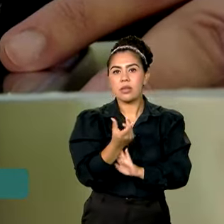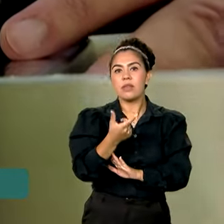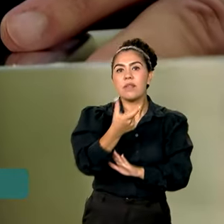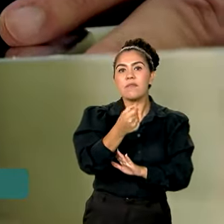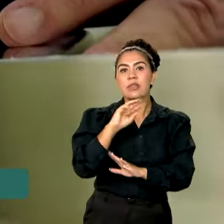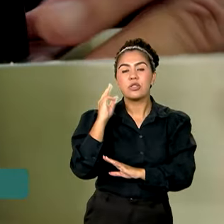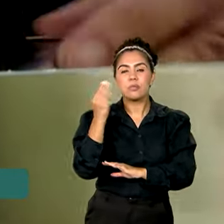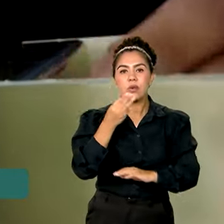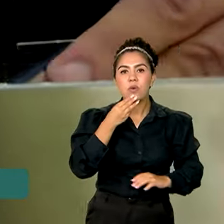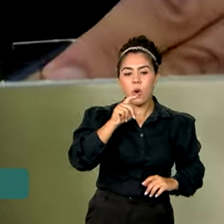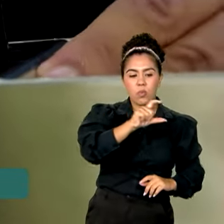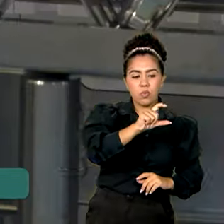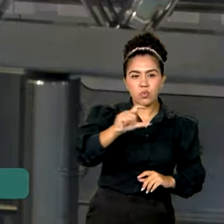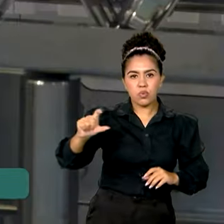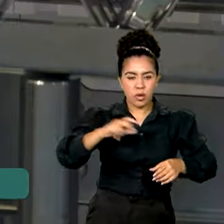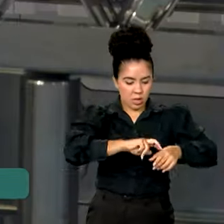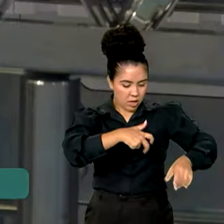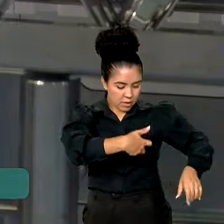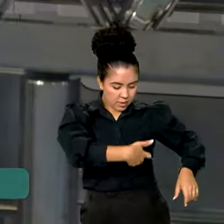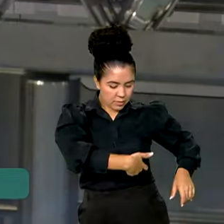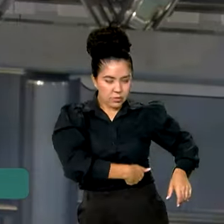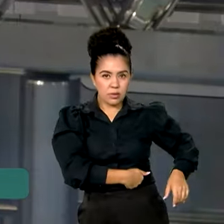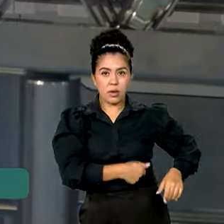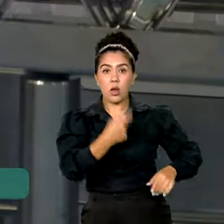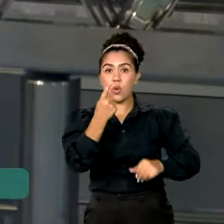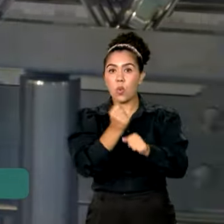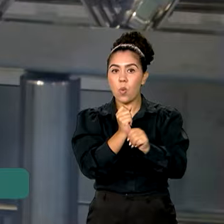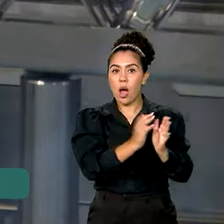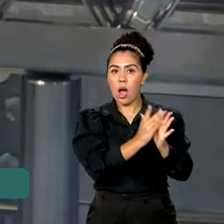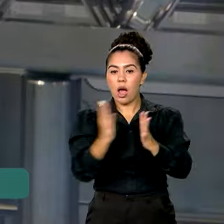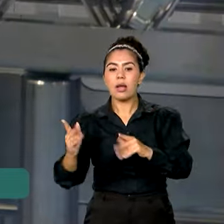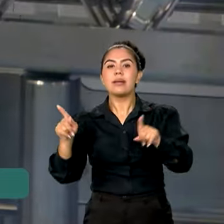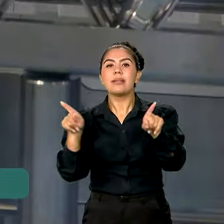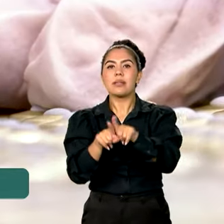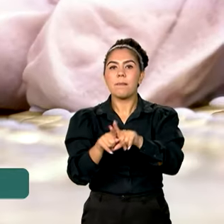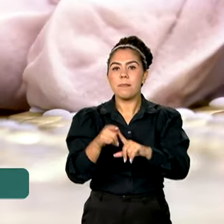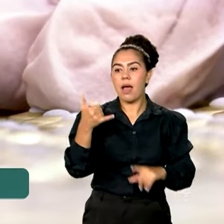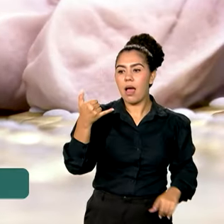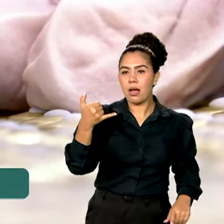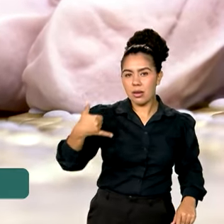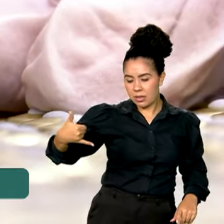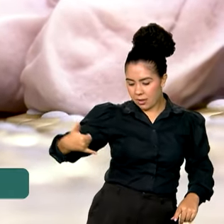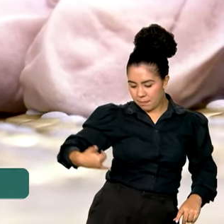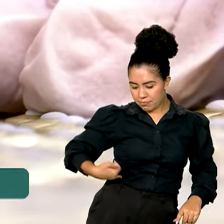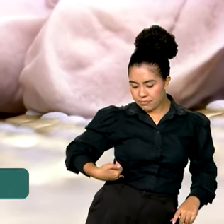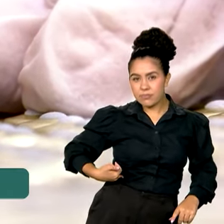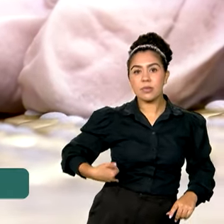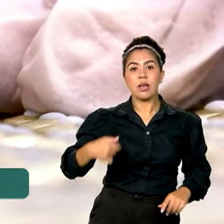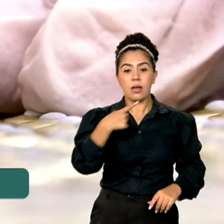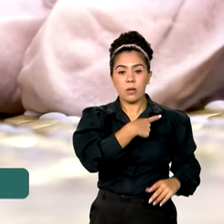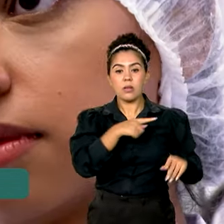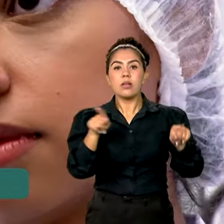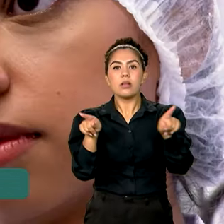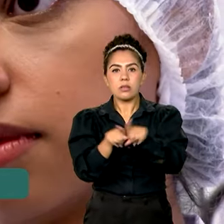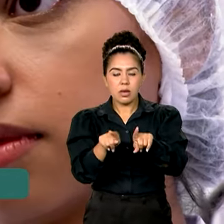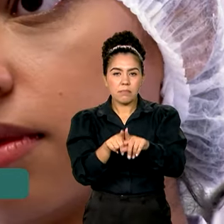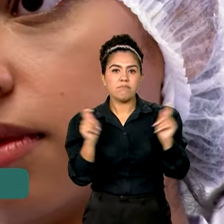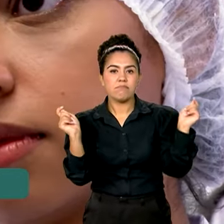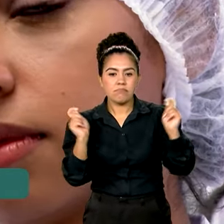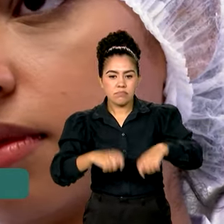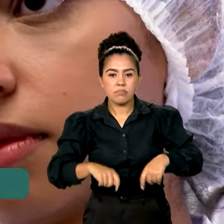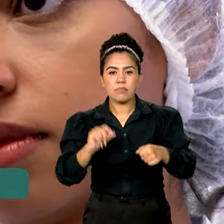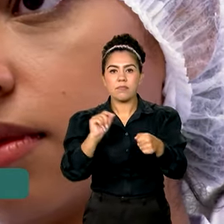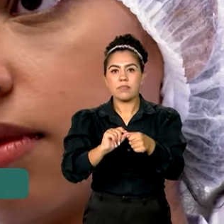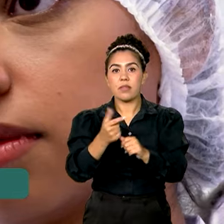ampolas de insulina por ano e também vai fabricar canetas de insulina. Além disso, terá capacidade de produzir